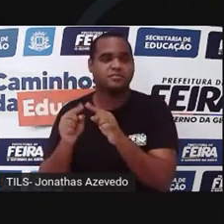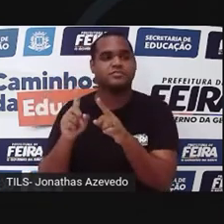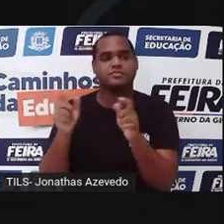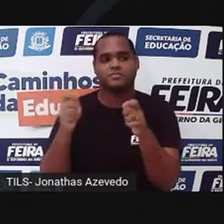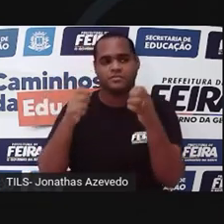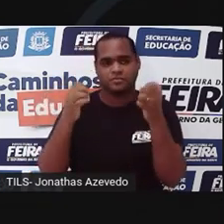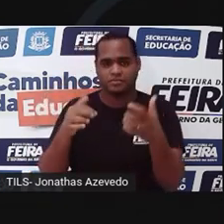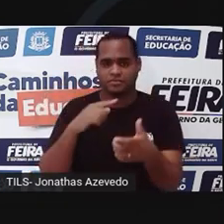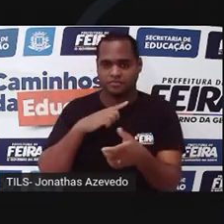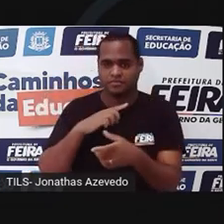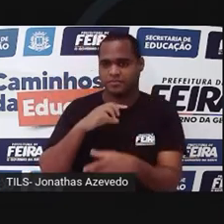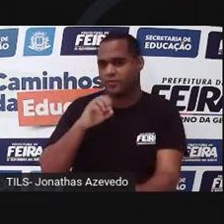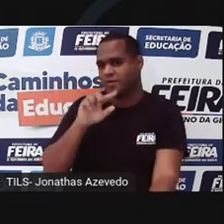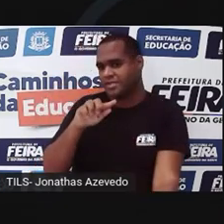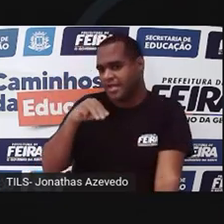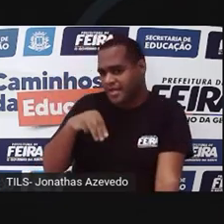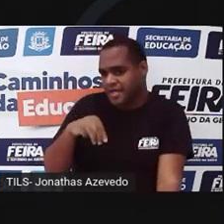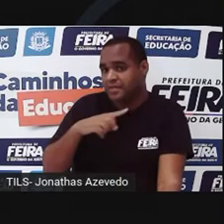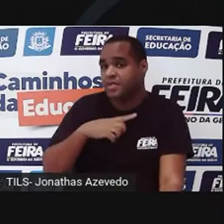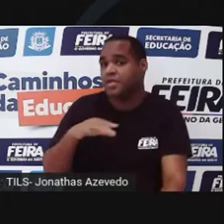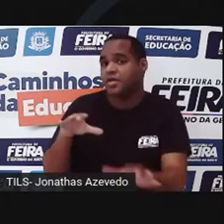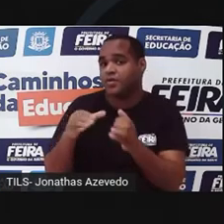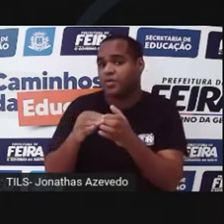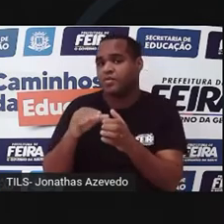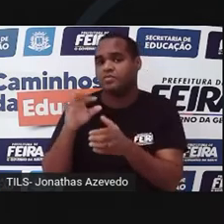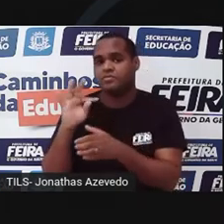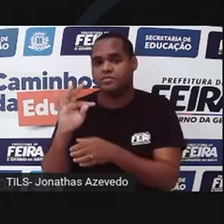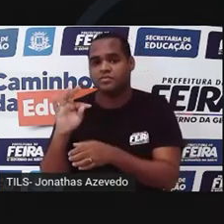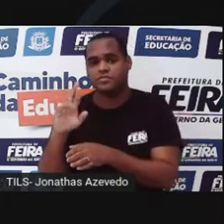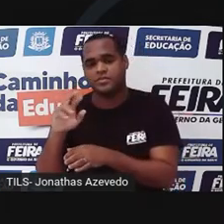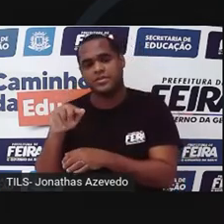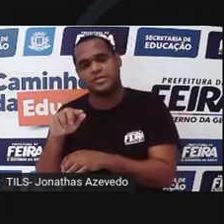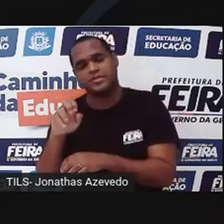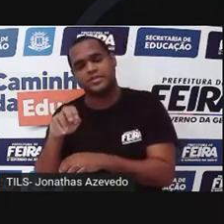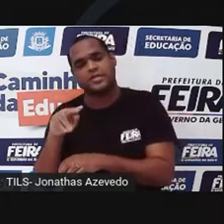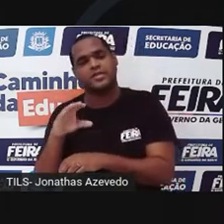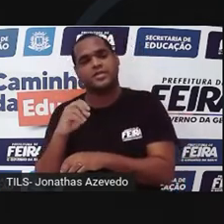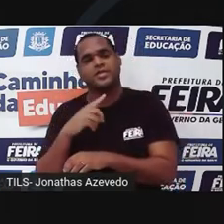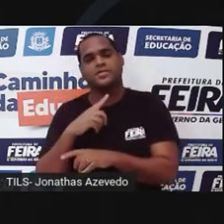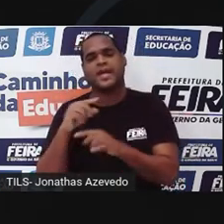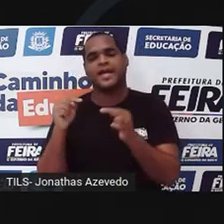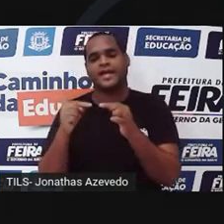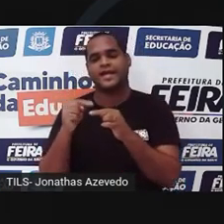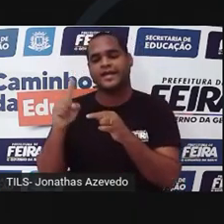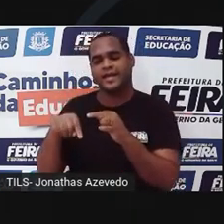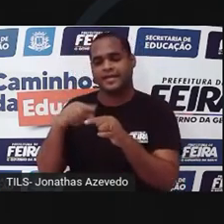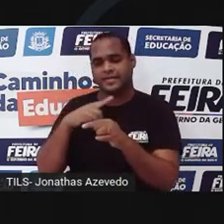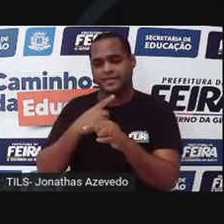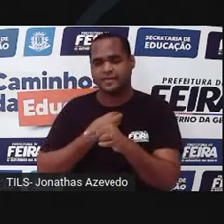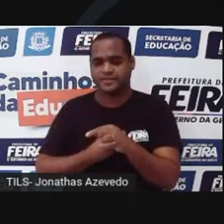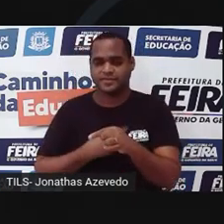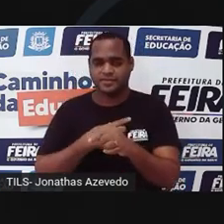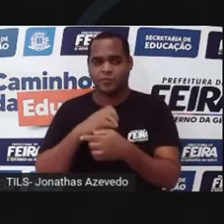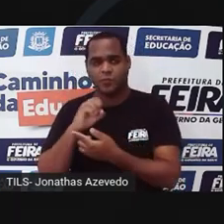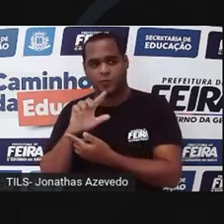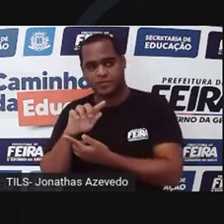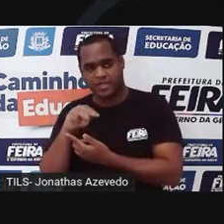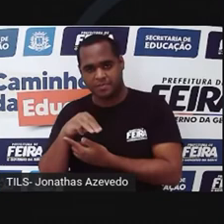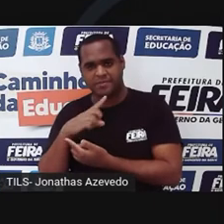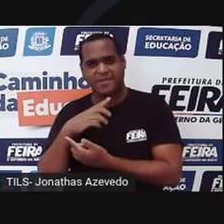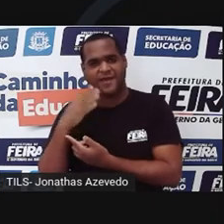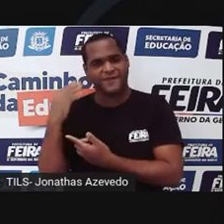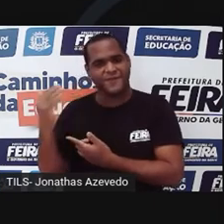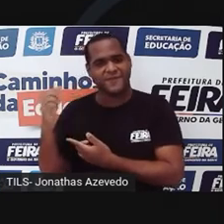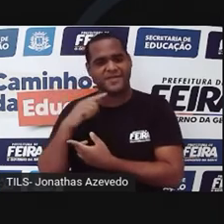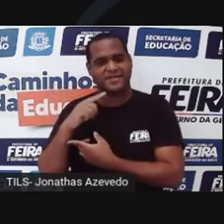Portanto, dentro dos OGM, existe o grupo dos transgênicos, mas nem todo OGM é transgênico. Os OGM mais